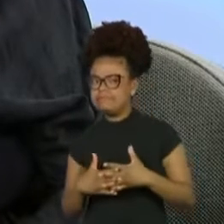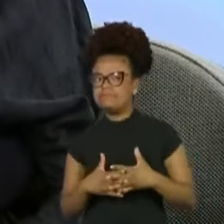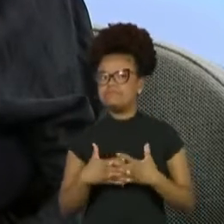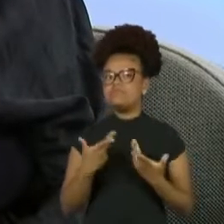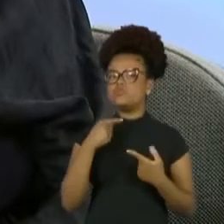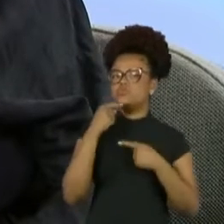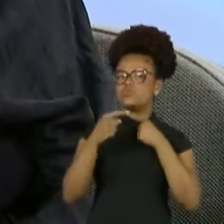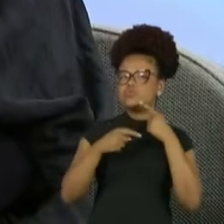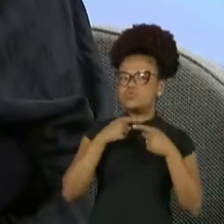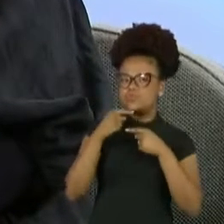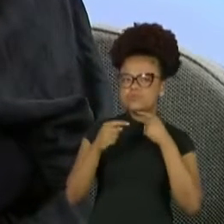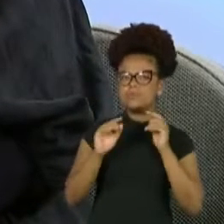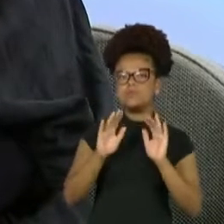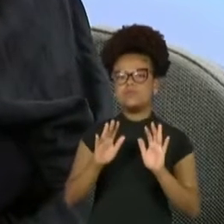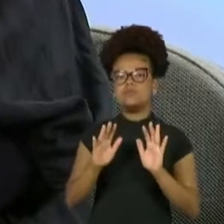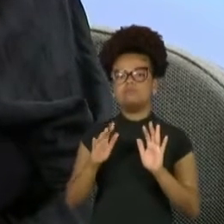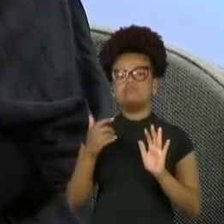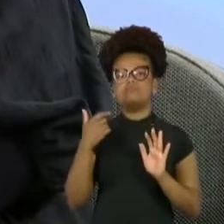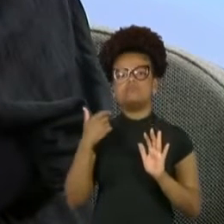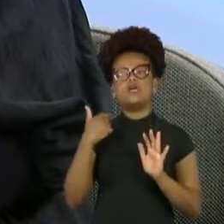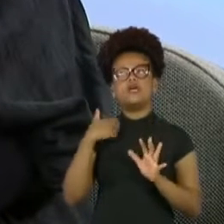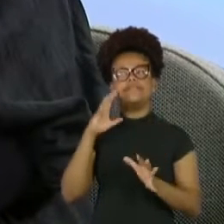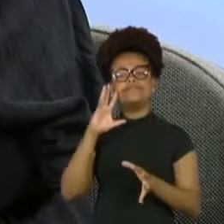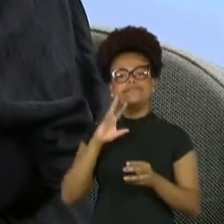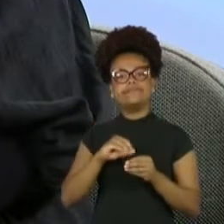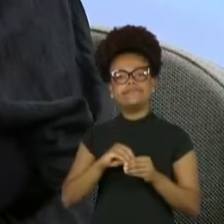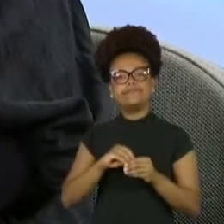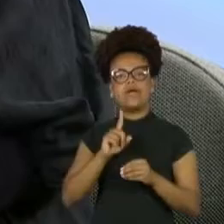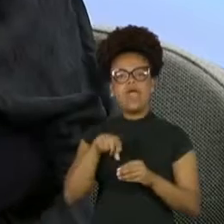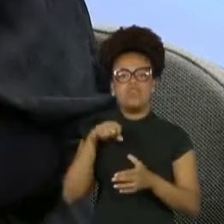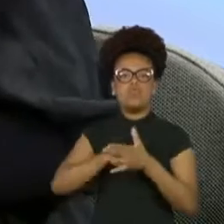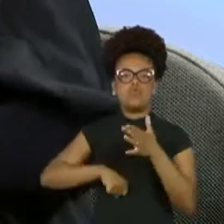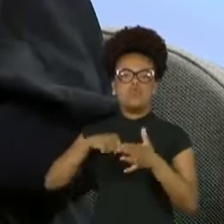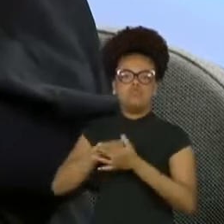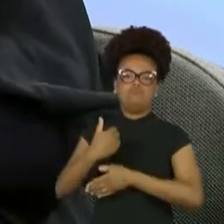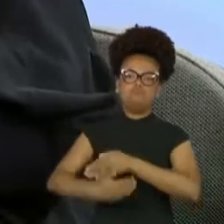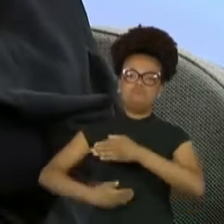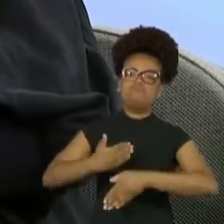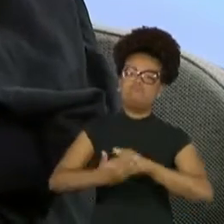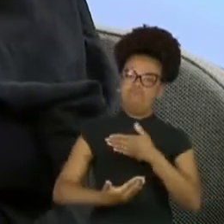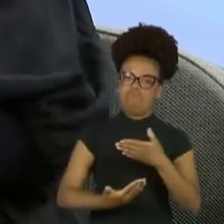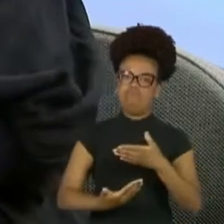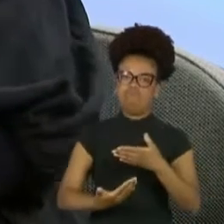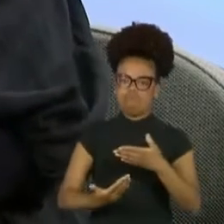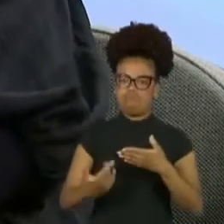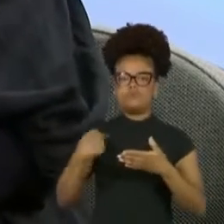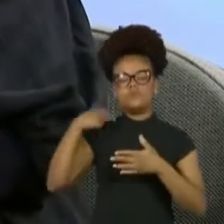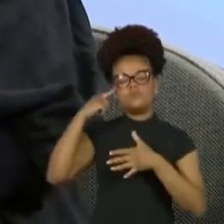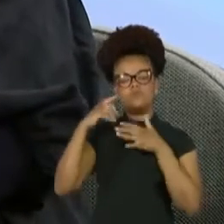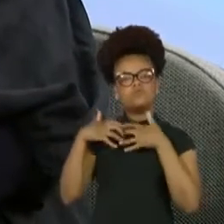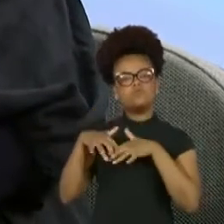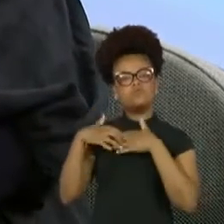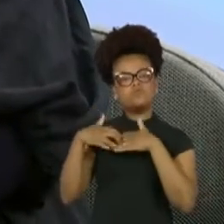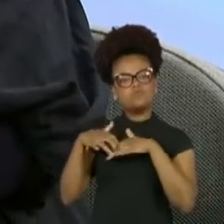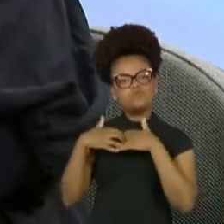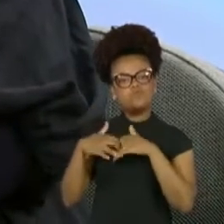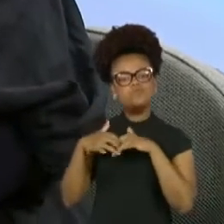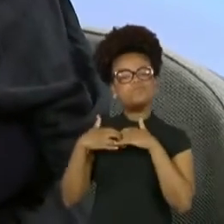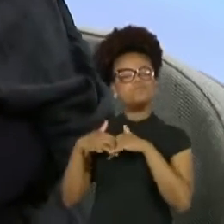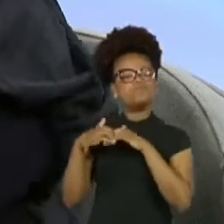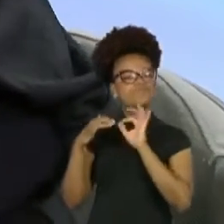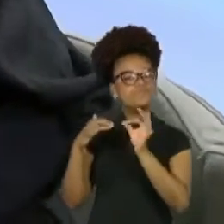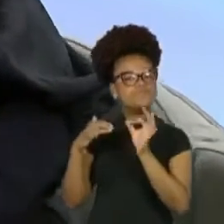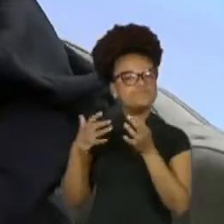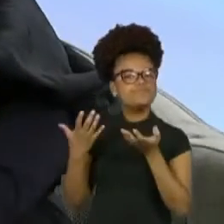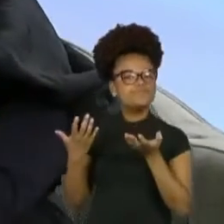Mas valeu, valeu porque eu tive que refletir. E como